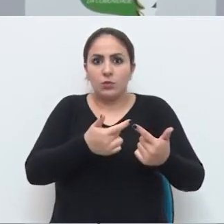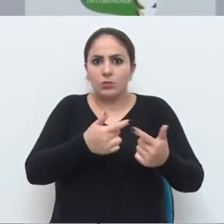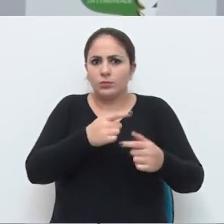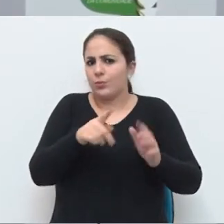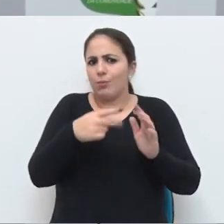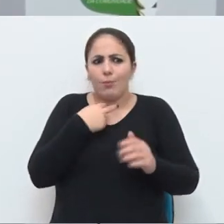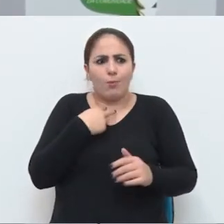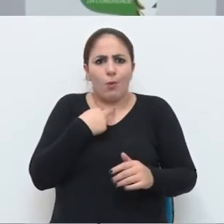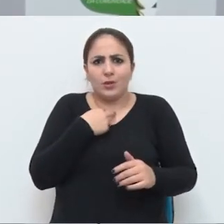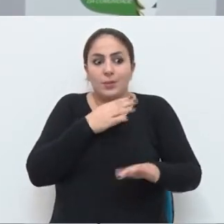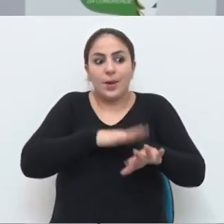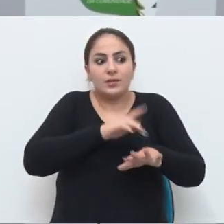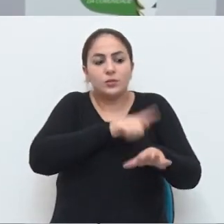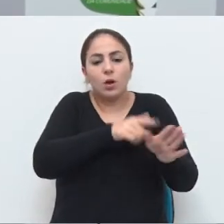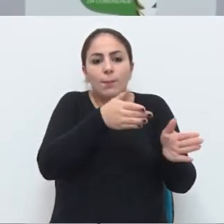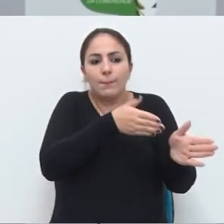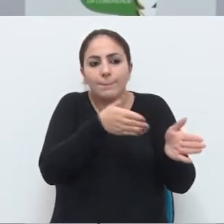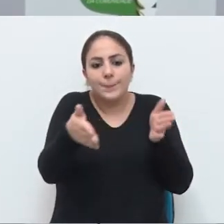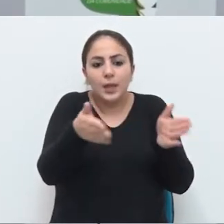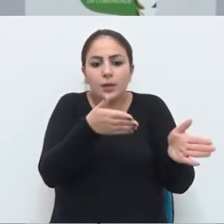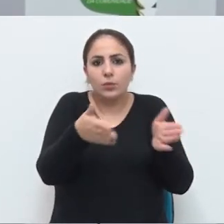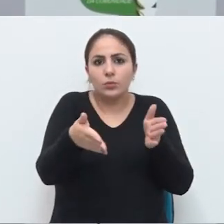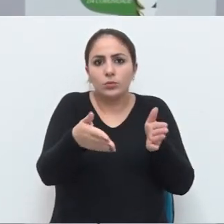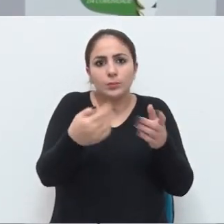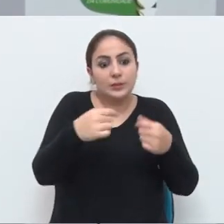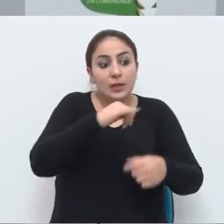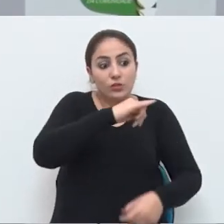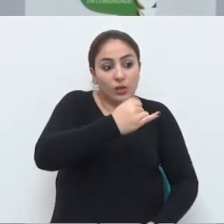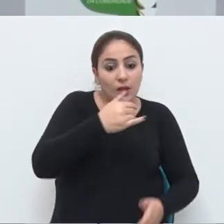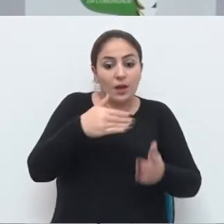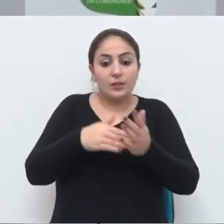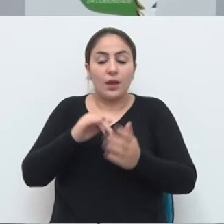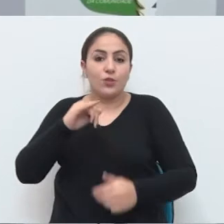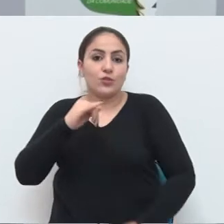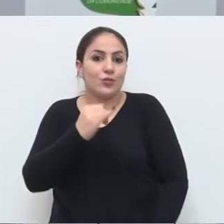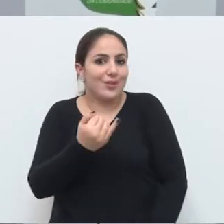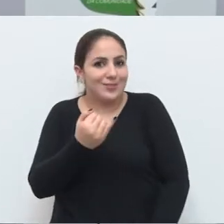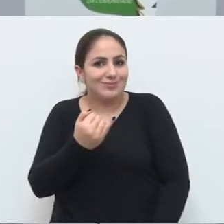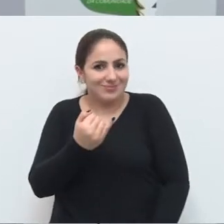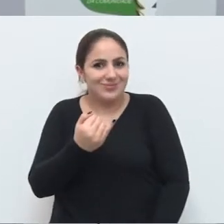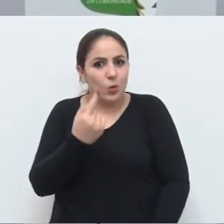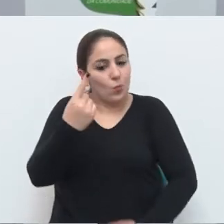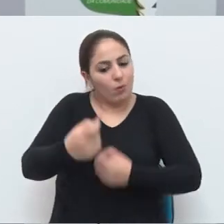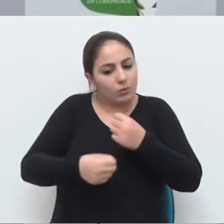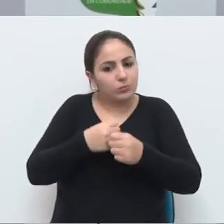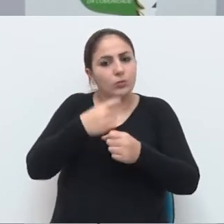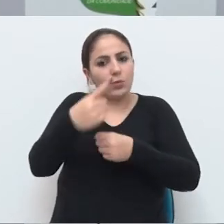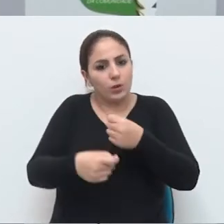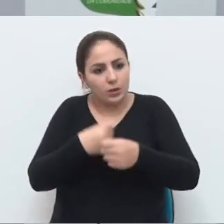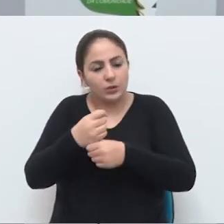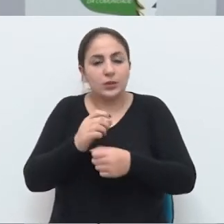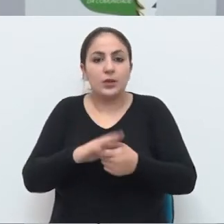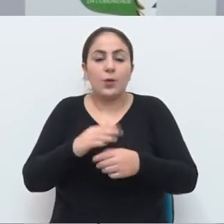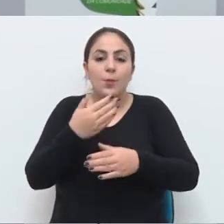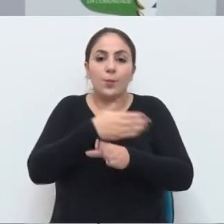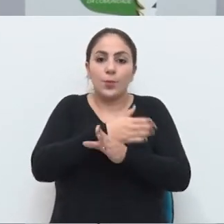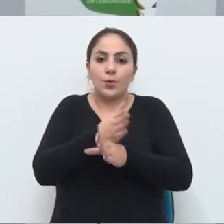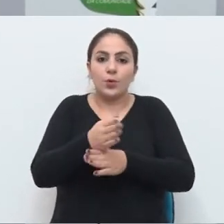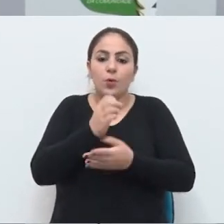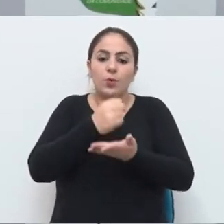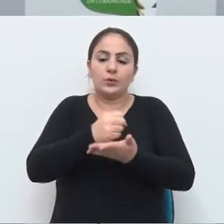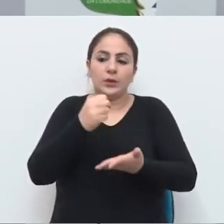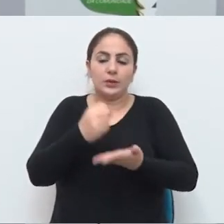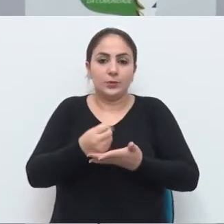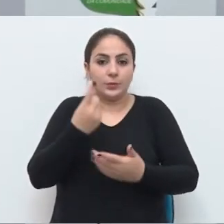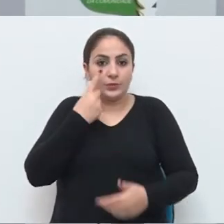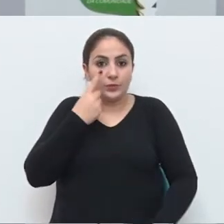mais de período, ela tem que ser de janeiro a janeiro. Então, o município enviou um projeto que está prorrogando o contrato dos atuais agentes